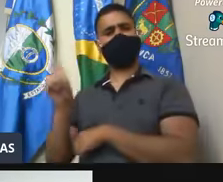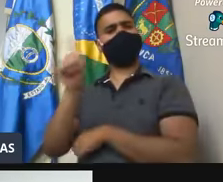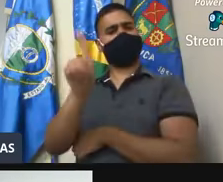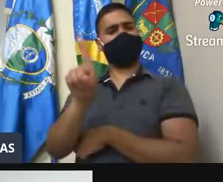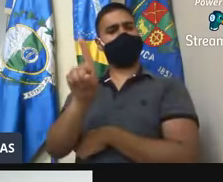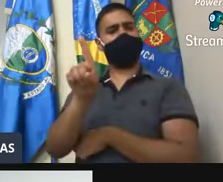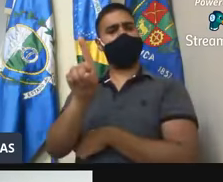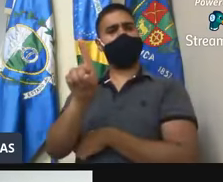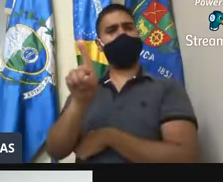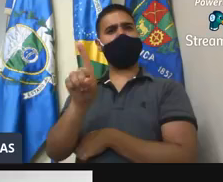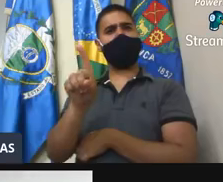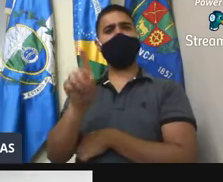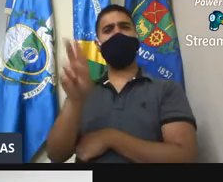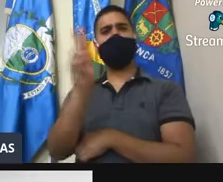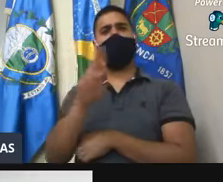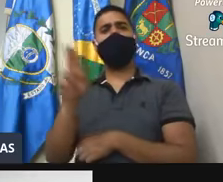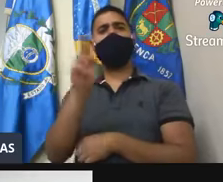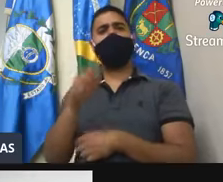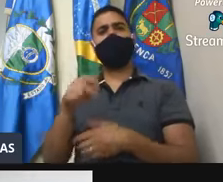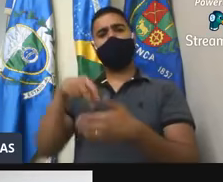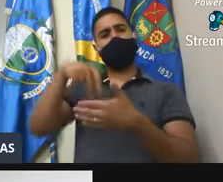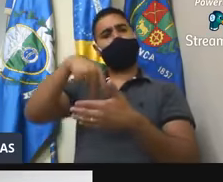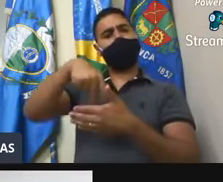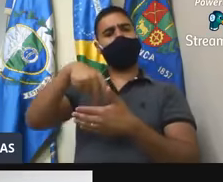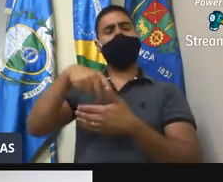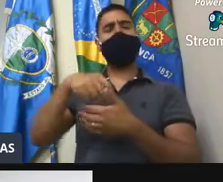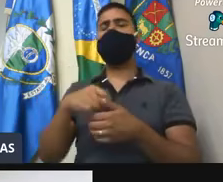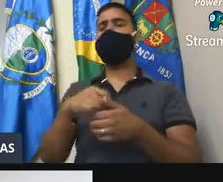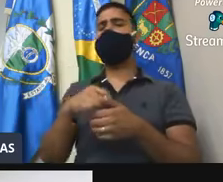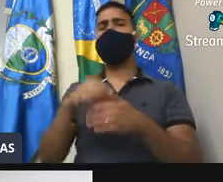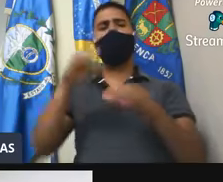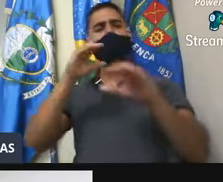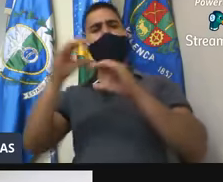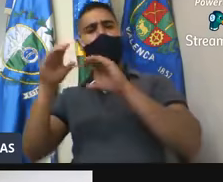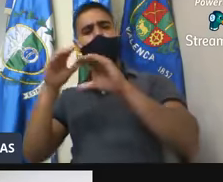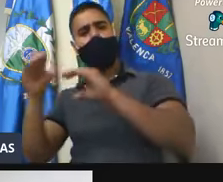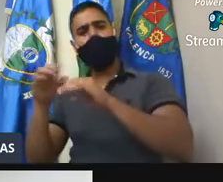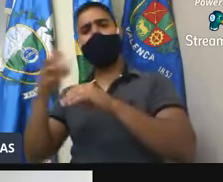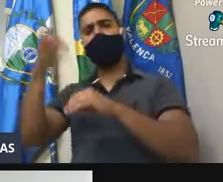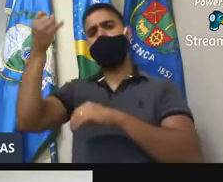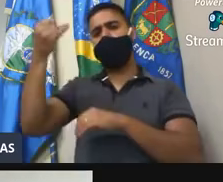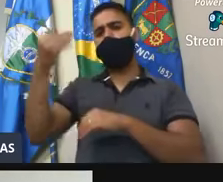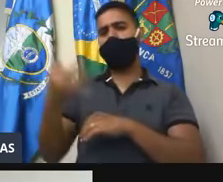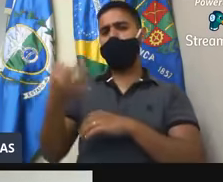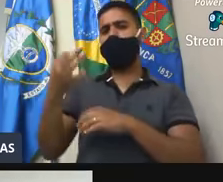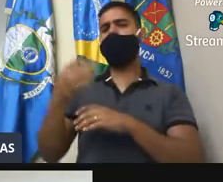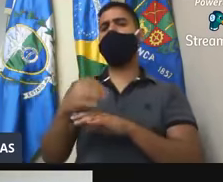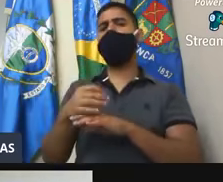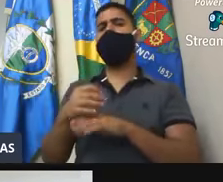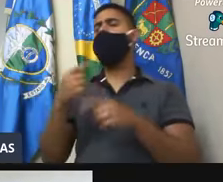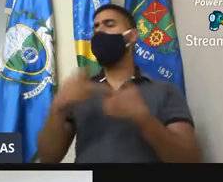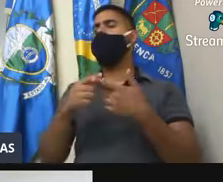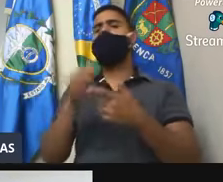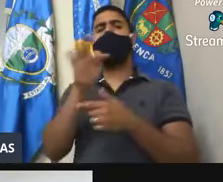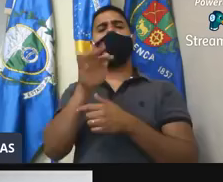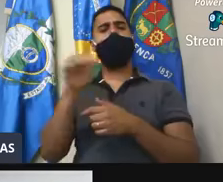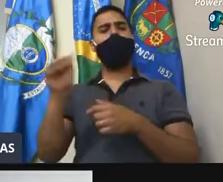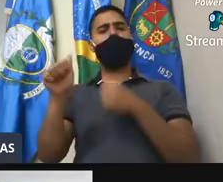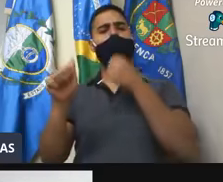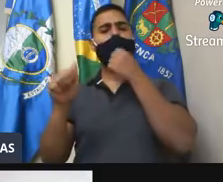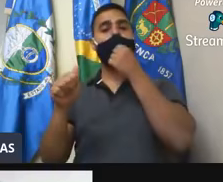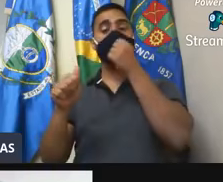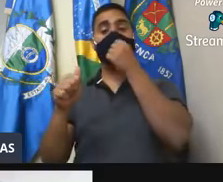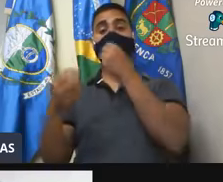Câmara, usar esse canal de comunicação, pra explicar, pra prestar contas, ou seja, a fundação, né, ela